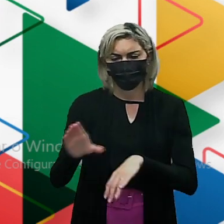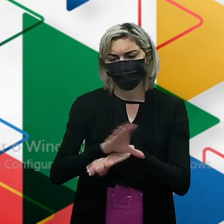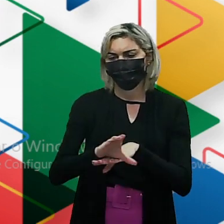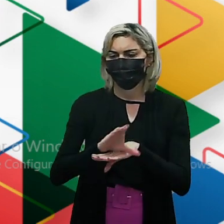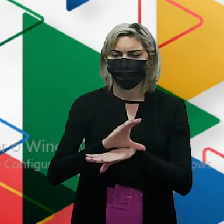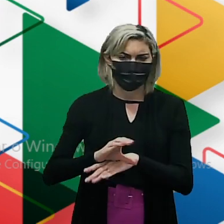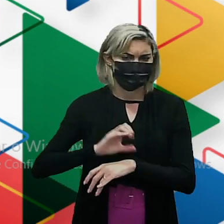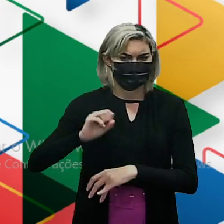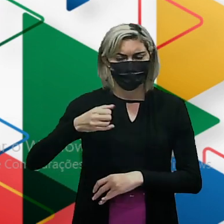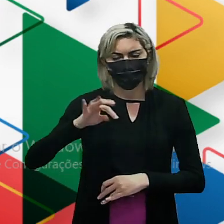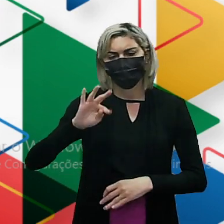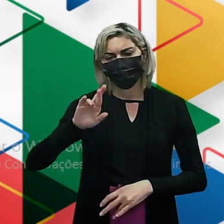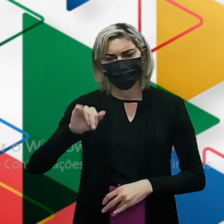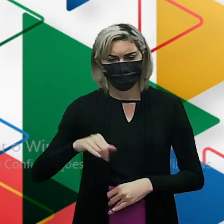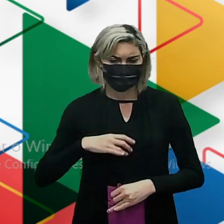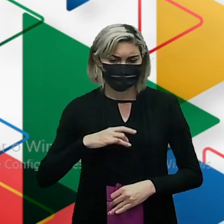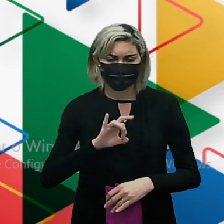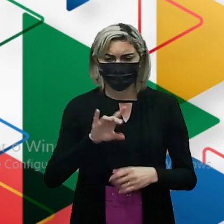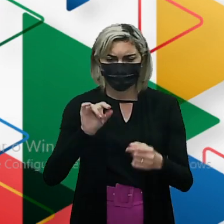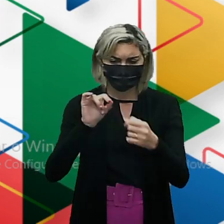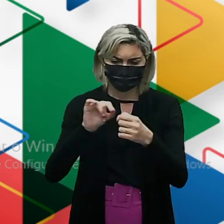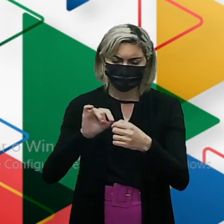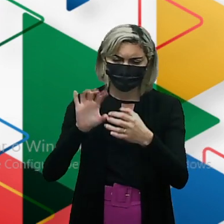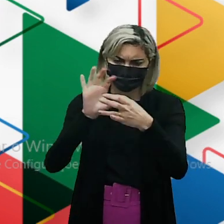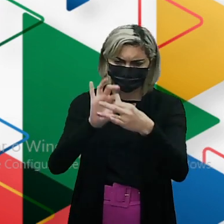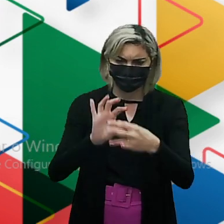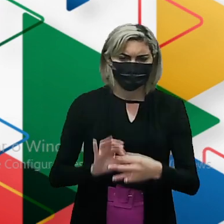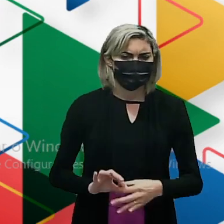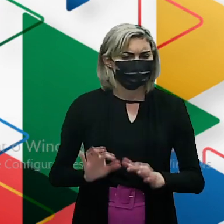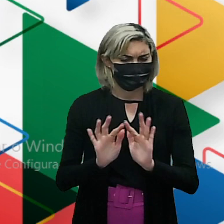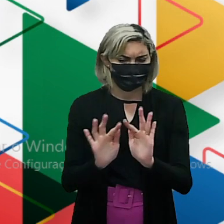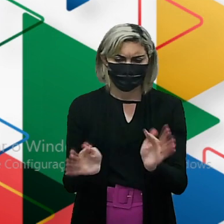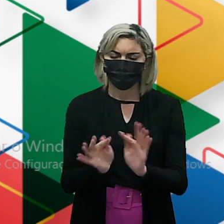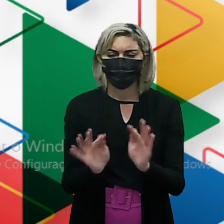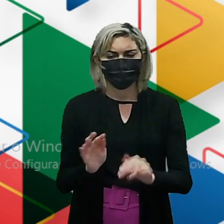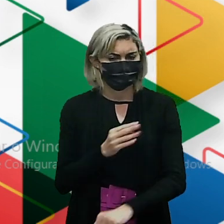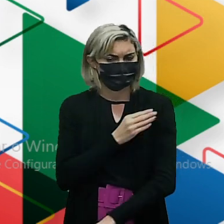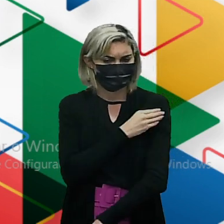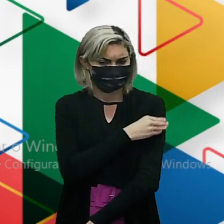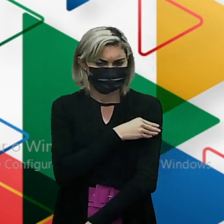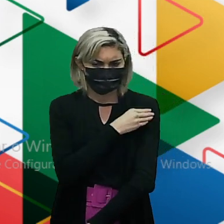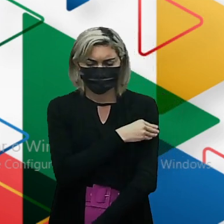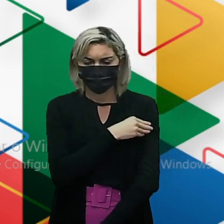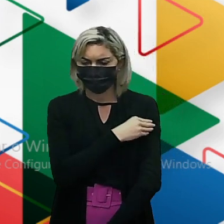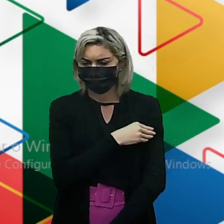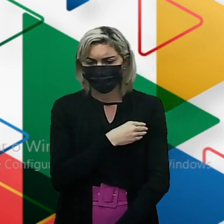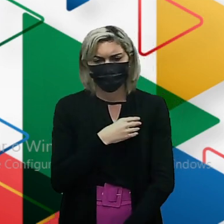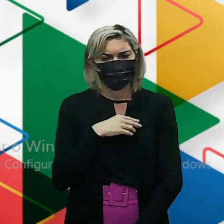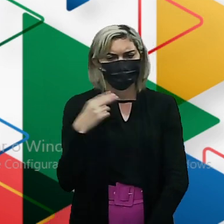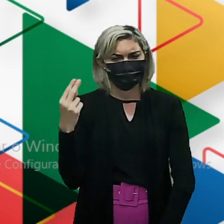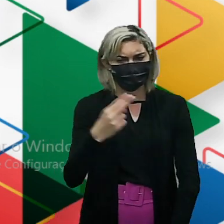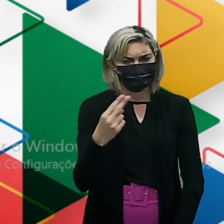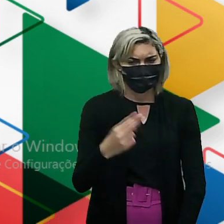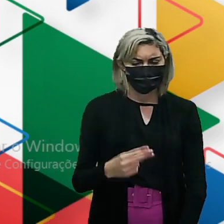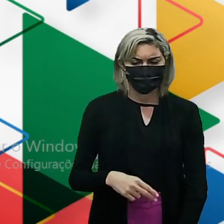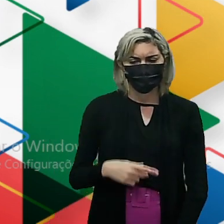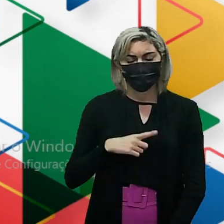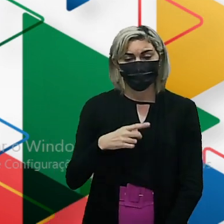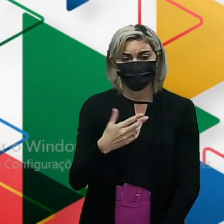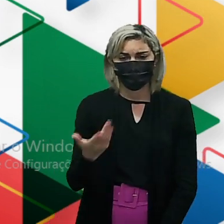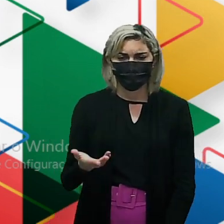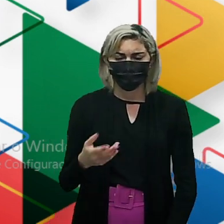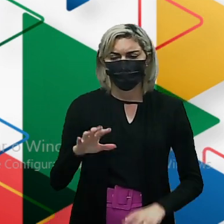Saturado Ele só faz Ligações simples Então ele é um álcool E qual é a nomenclatura Dele? Ó